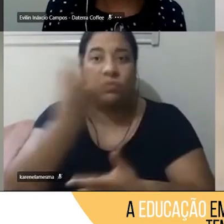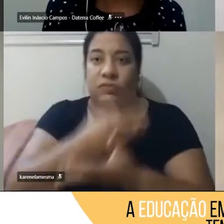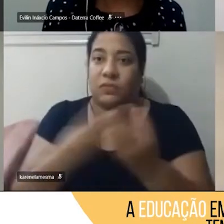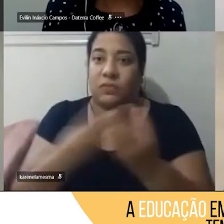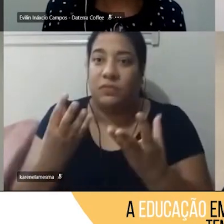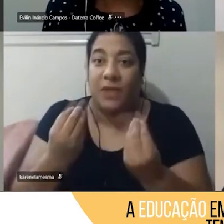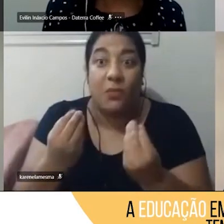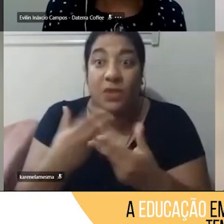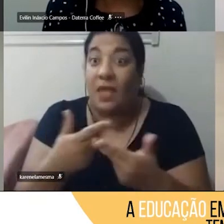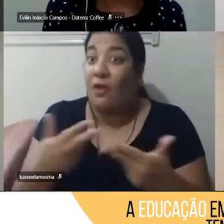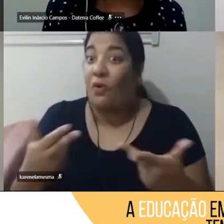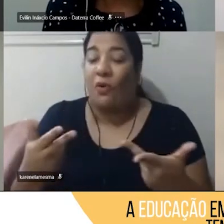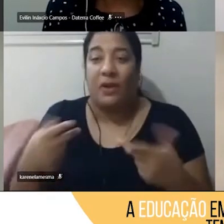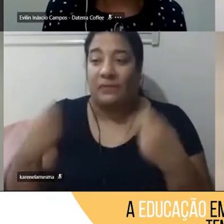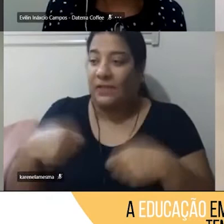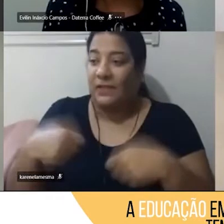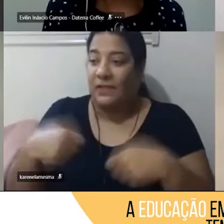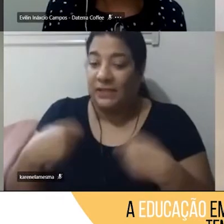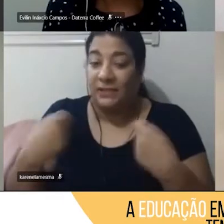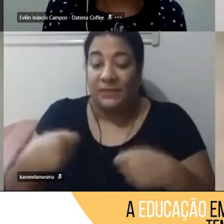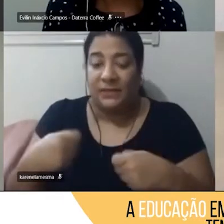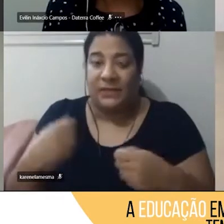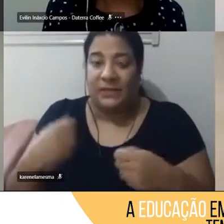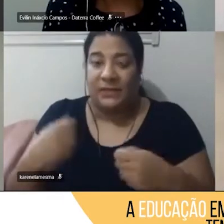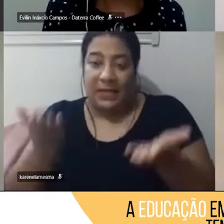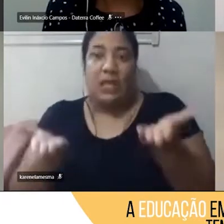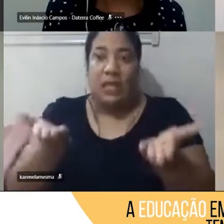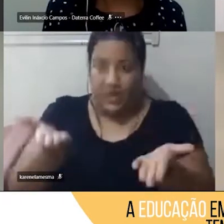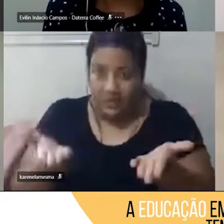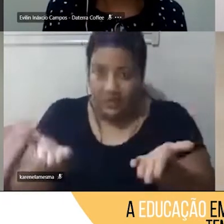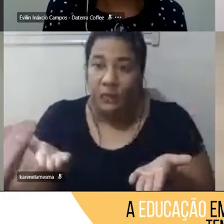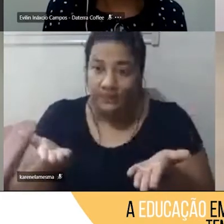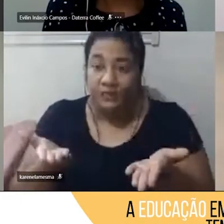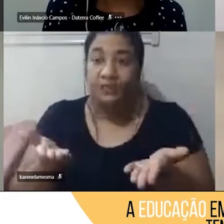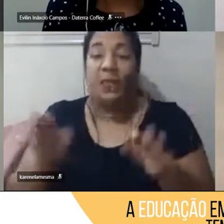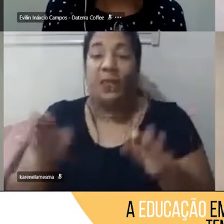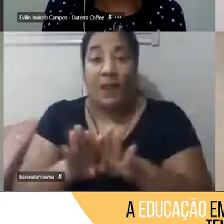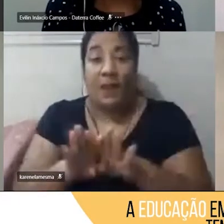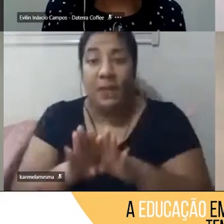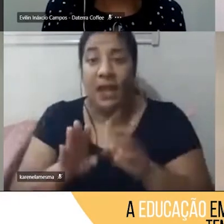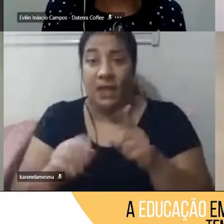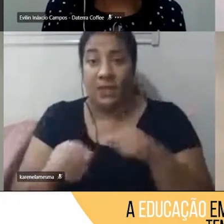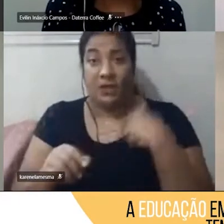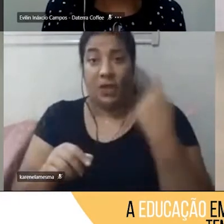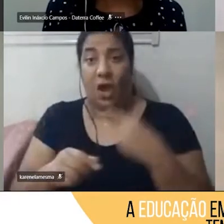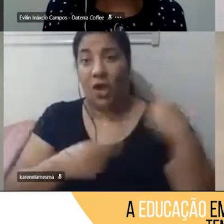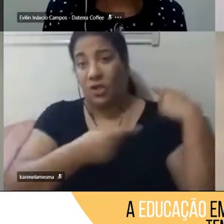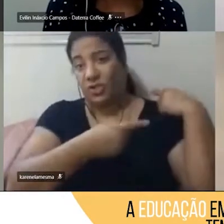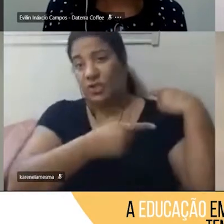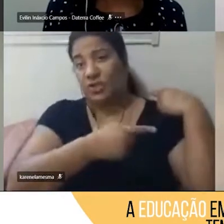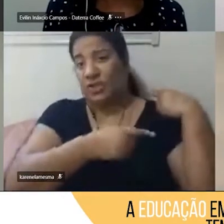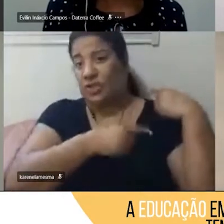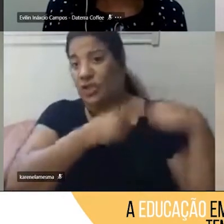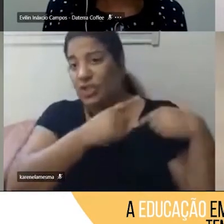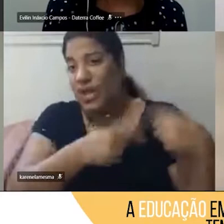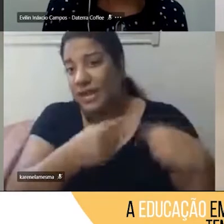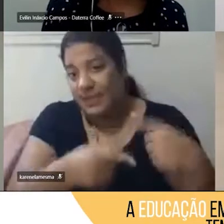todas essas demandas que apareceram para a gente. E nós somos de uma geração, se tiver gente mais nova aí,